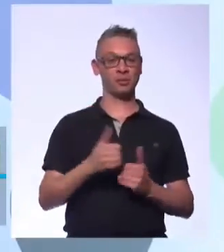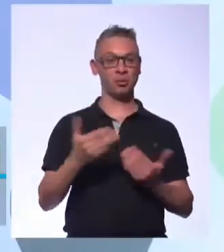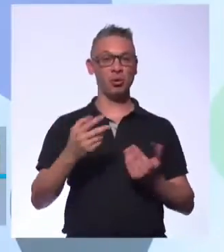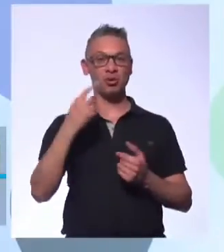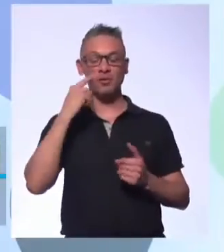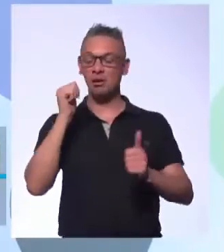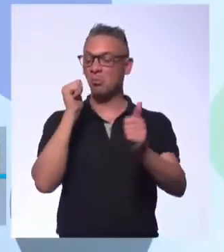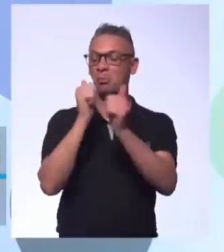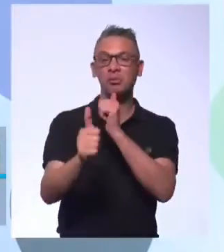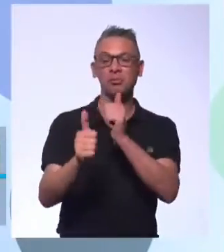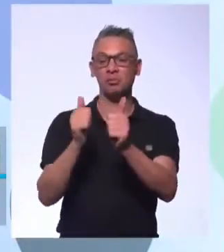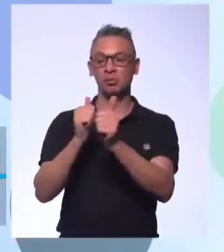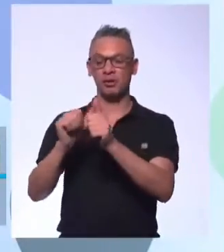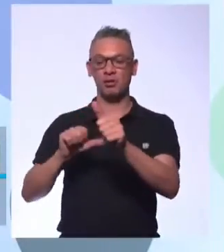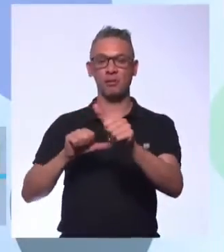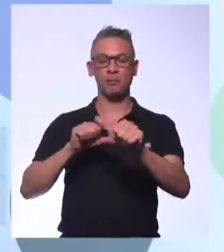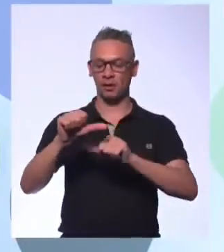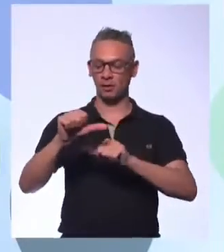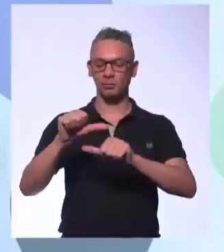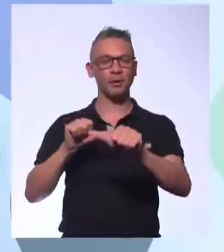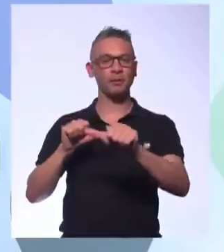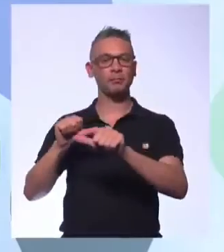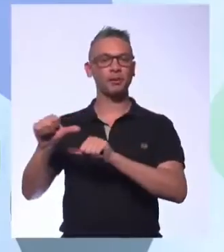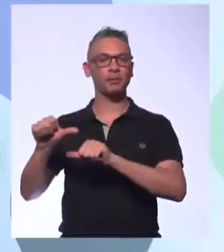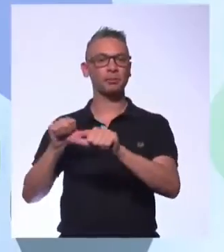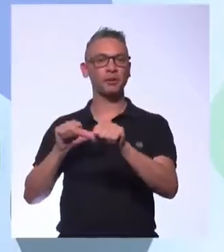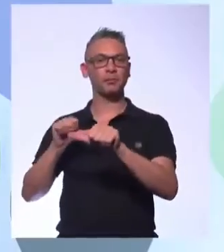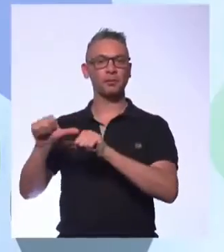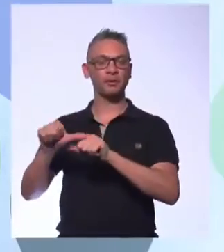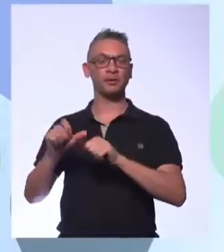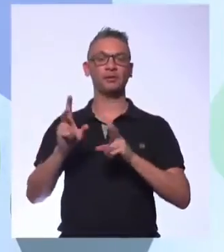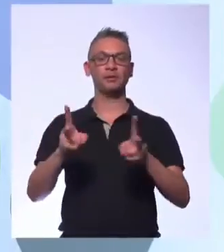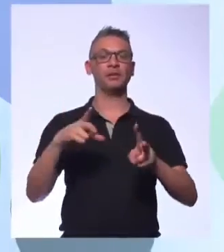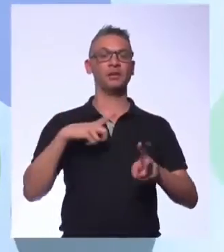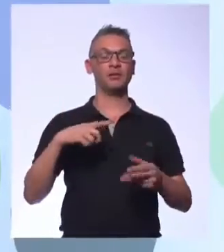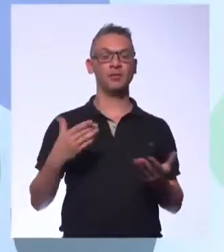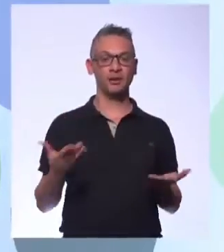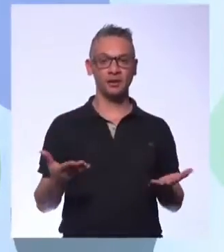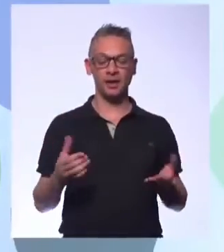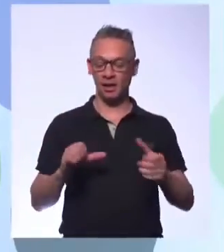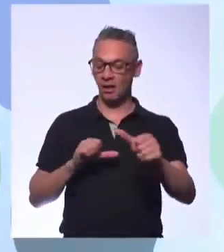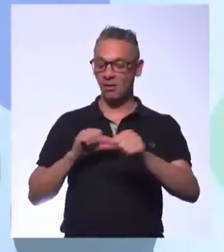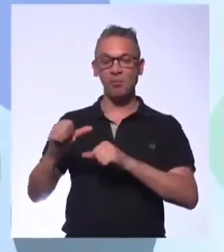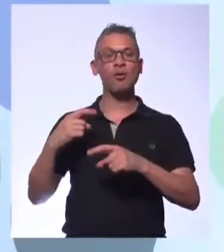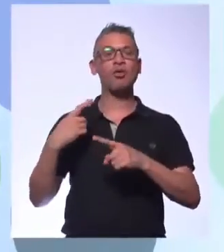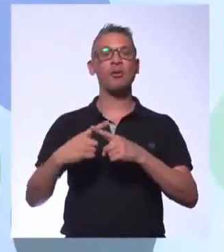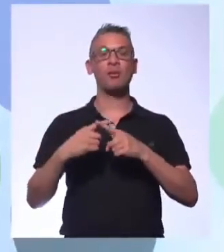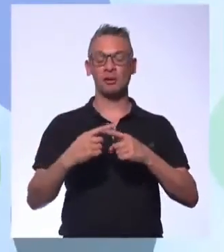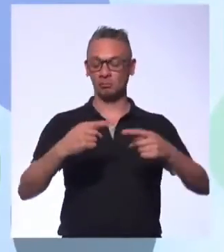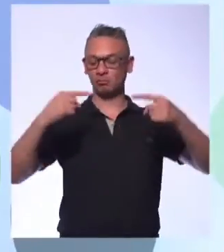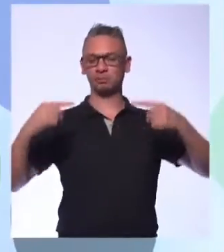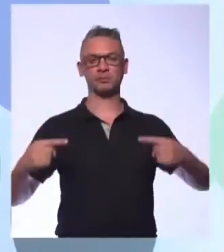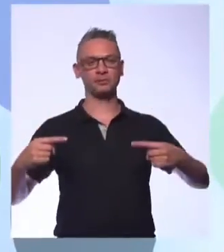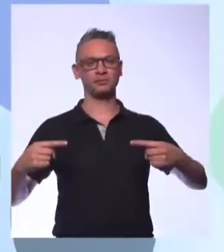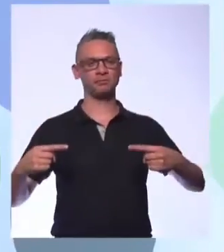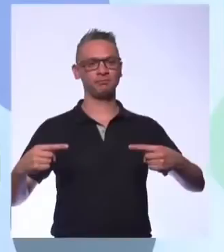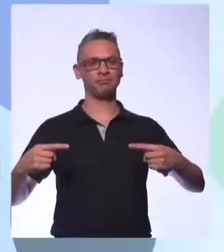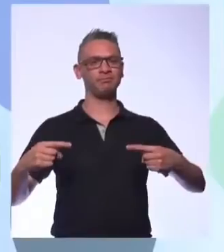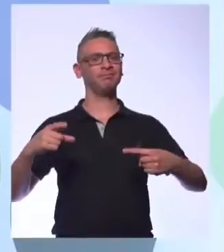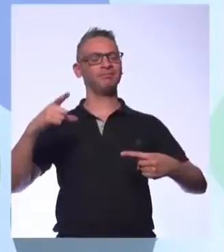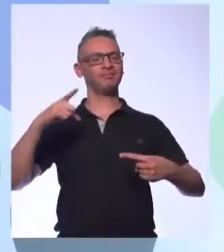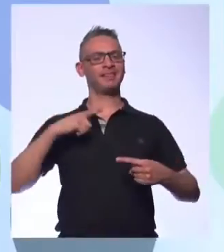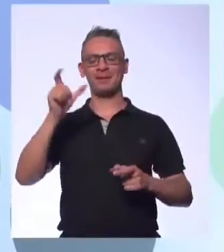os jogadores que eles trocam de time a cada dois anos, um ano, não termina a temporada, muda para o arco rival, como a